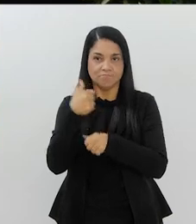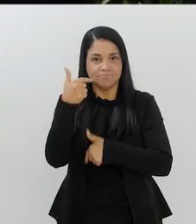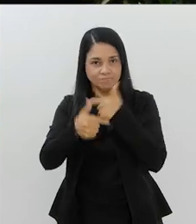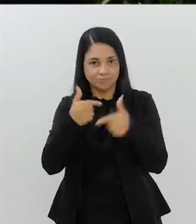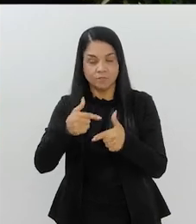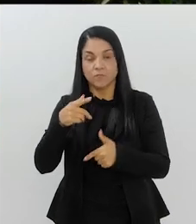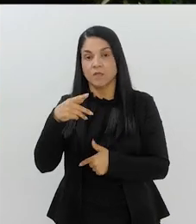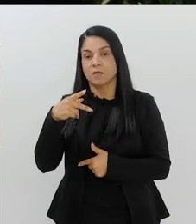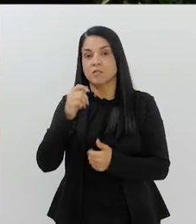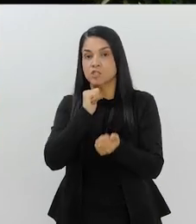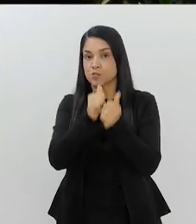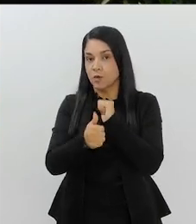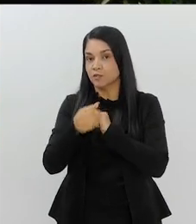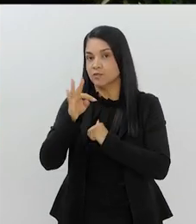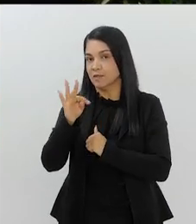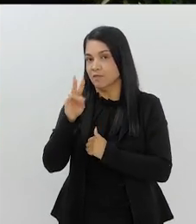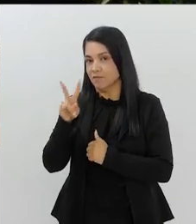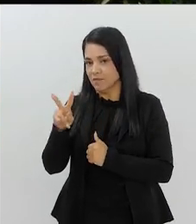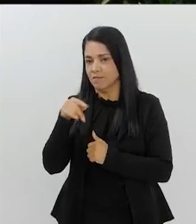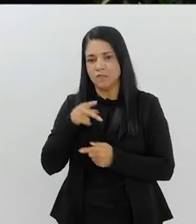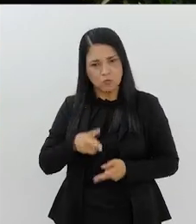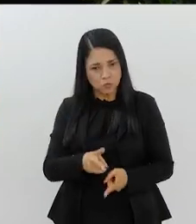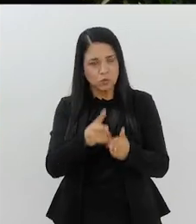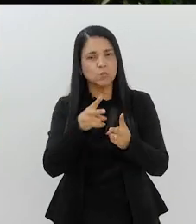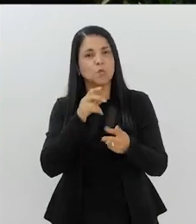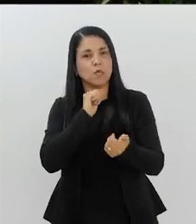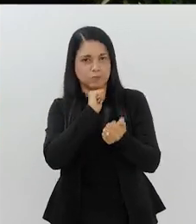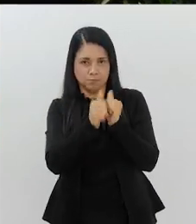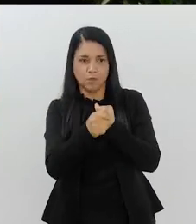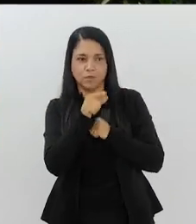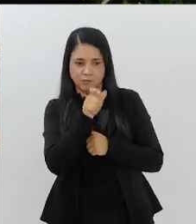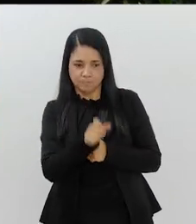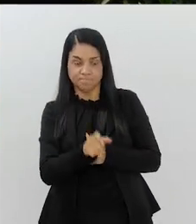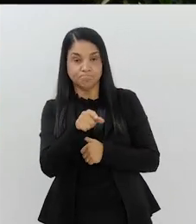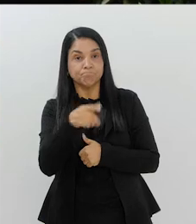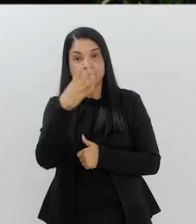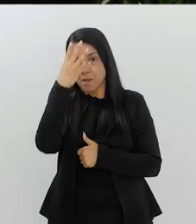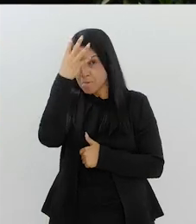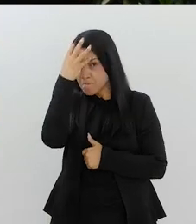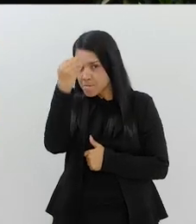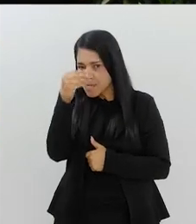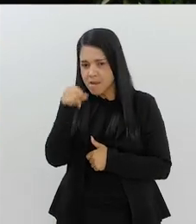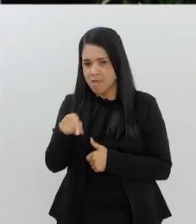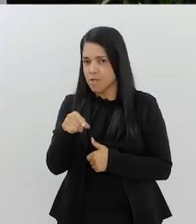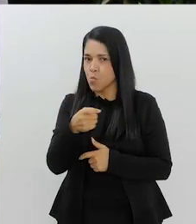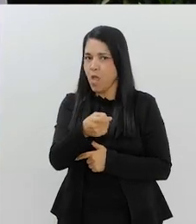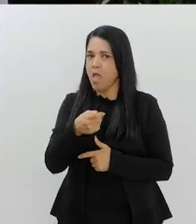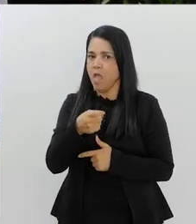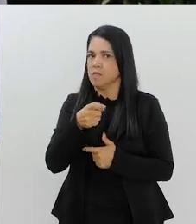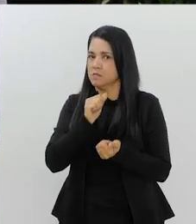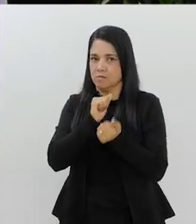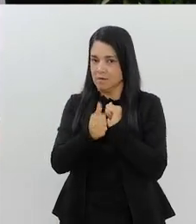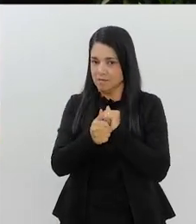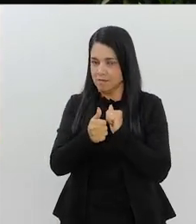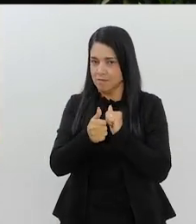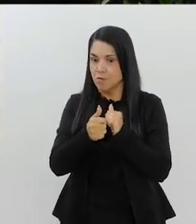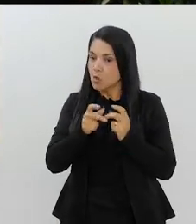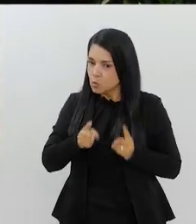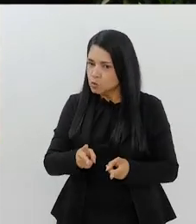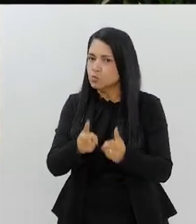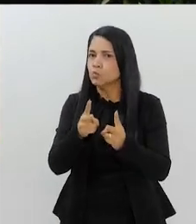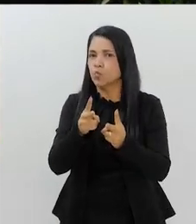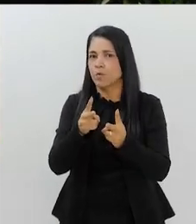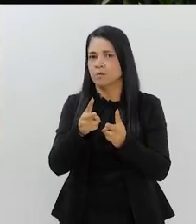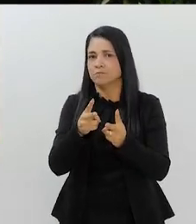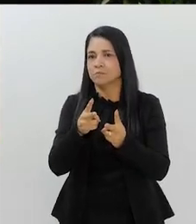Então, você é um atleta. Eu não vou dizer que você é um ex-atleta. Pelé, para mim, não era um ex-atleta. Ele continuava